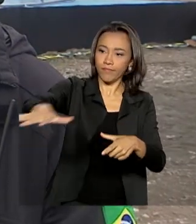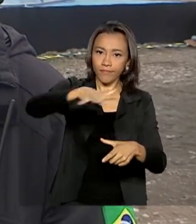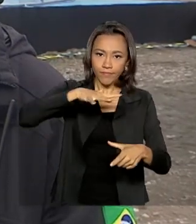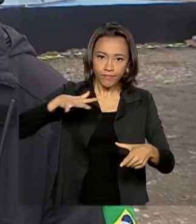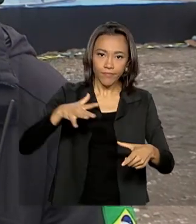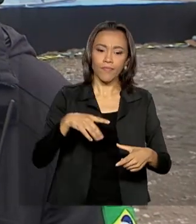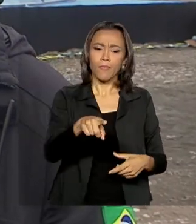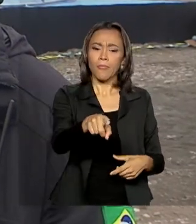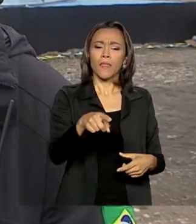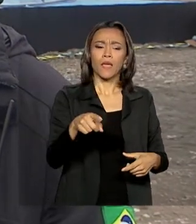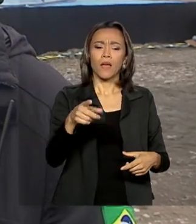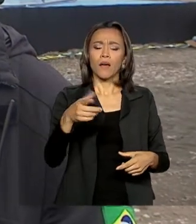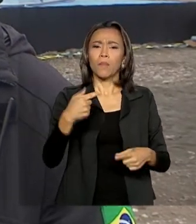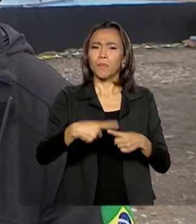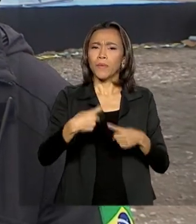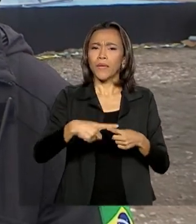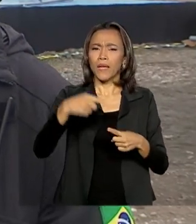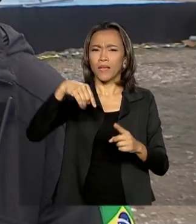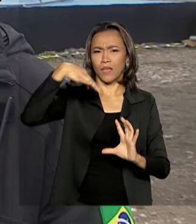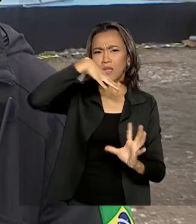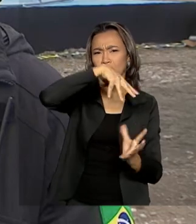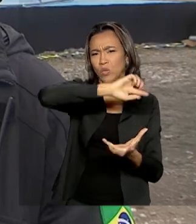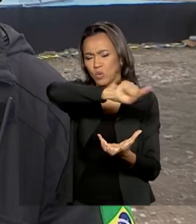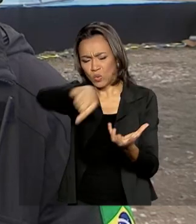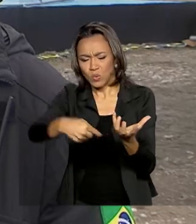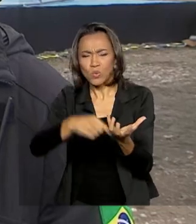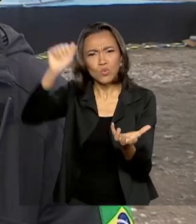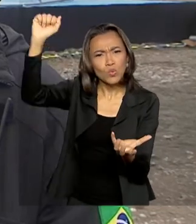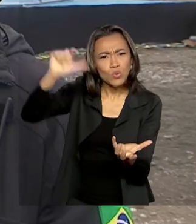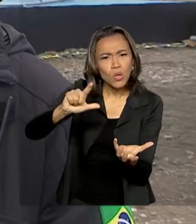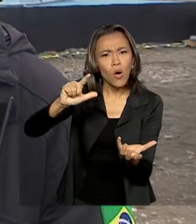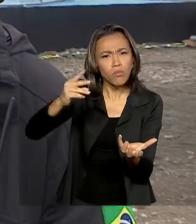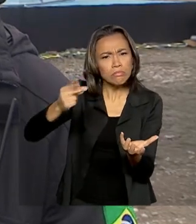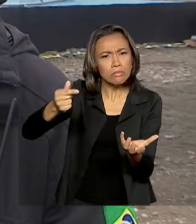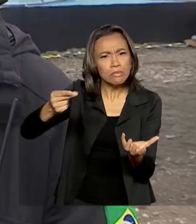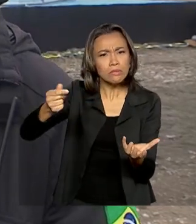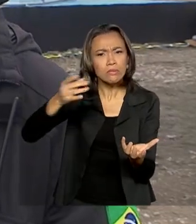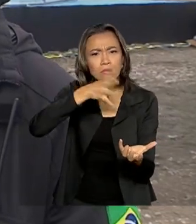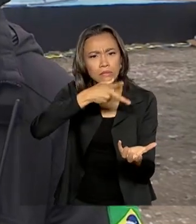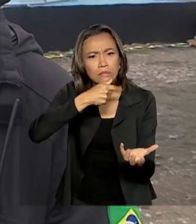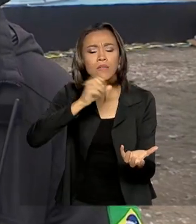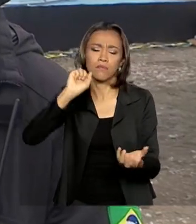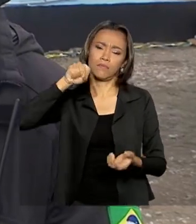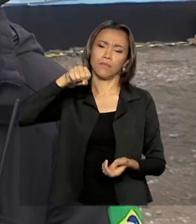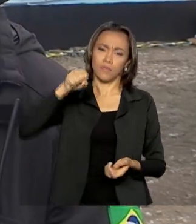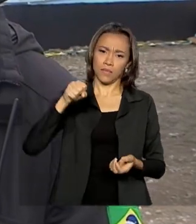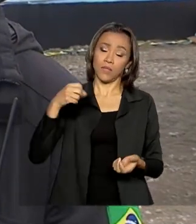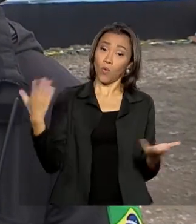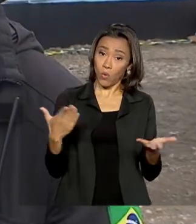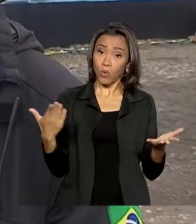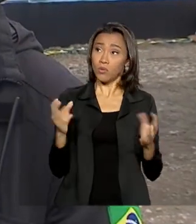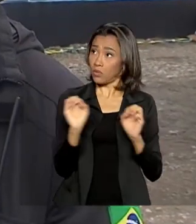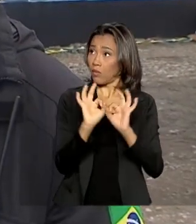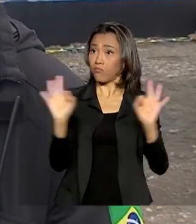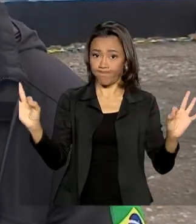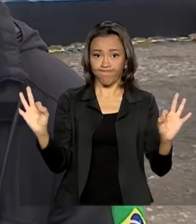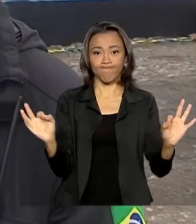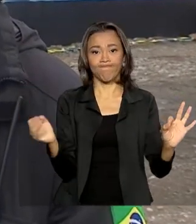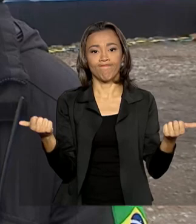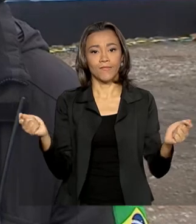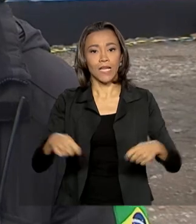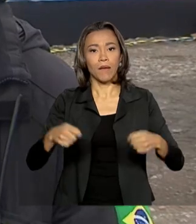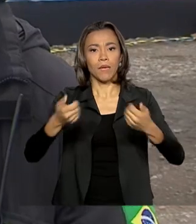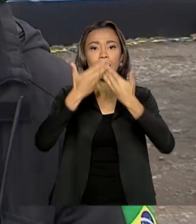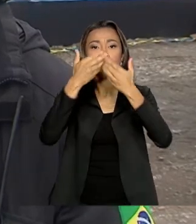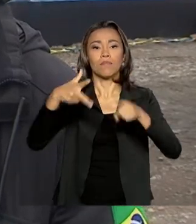reinauguração, a parte externa? Porque na Antártica tem sol até tarde, mesmo atrasando um pouquinho, né? Sim. As condições estão tão favoráveis para a gente fazer como foi programado. parte é